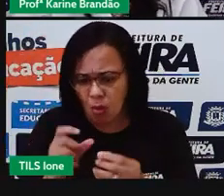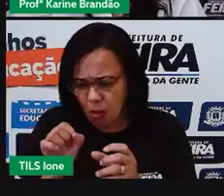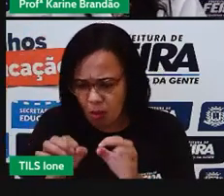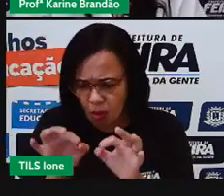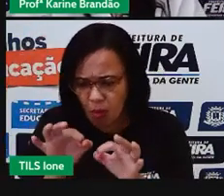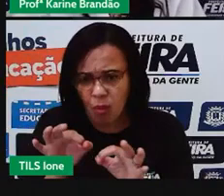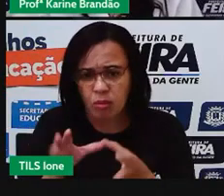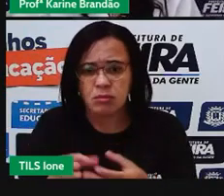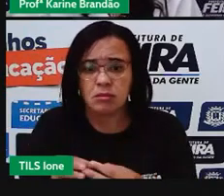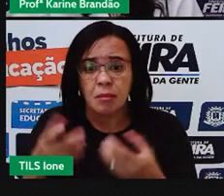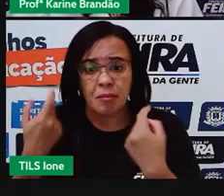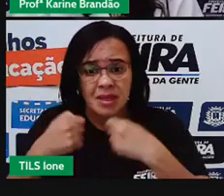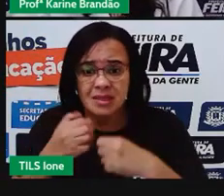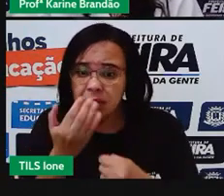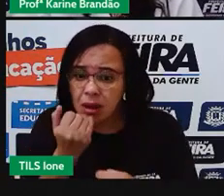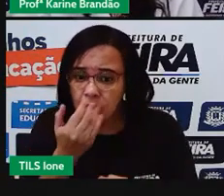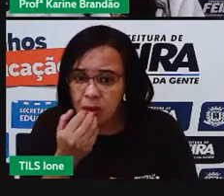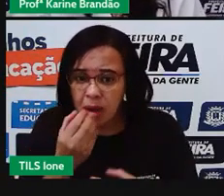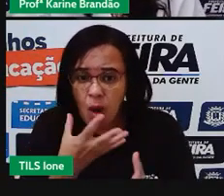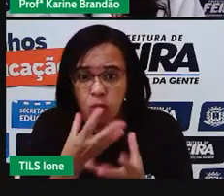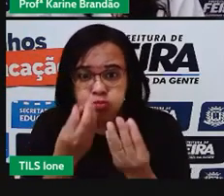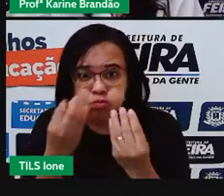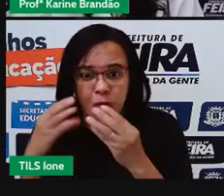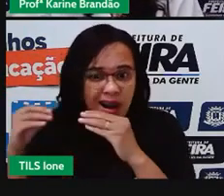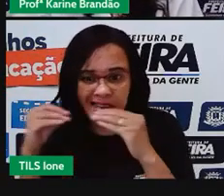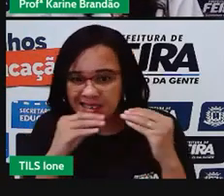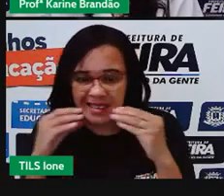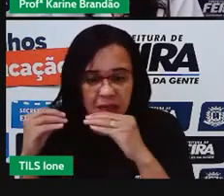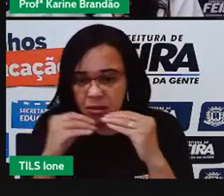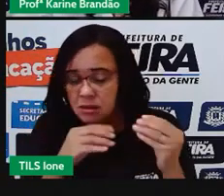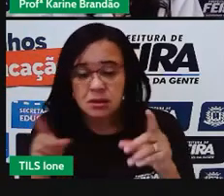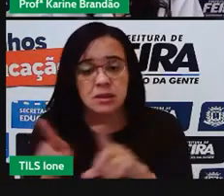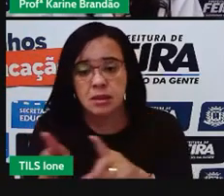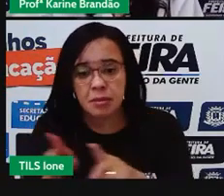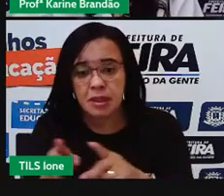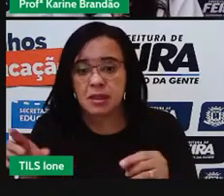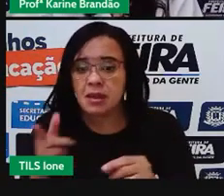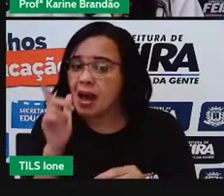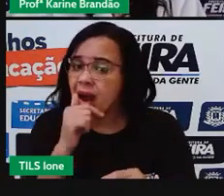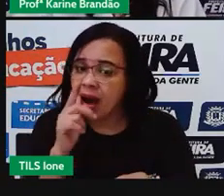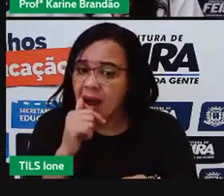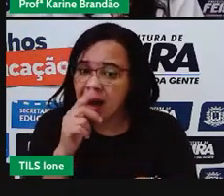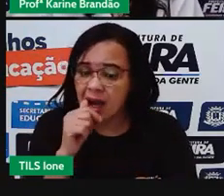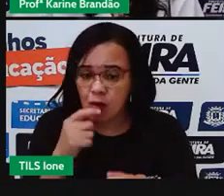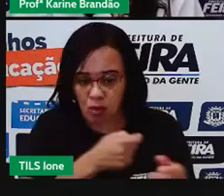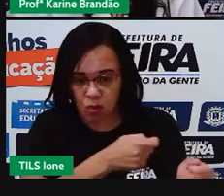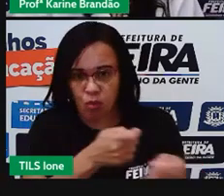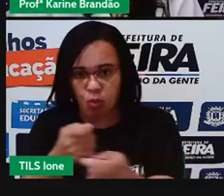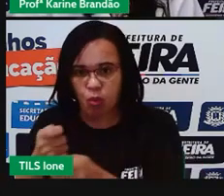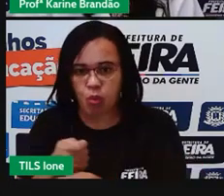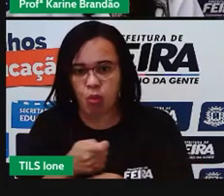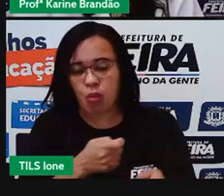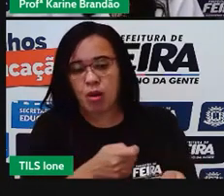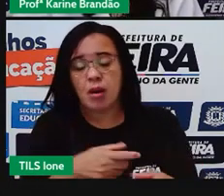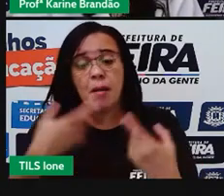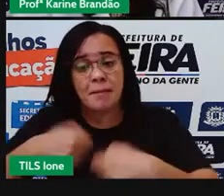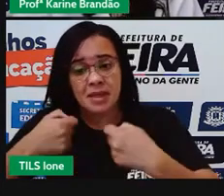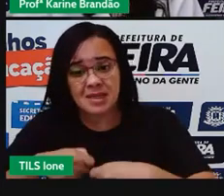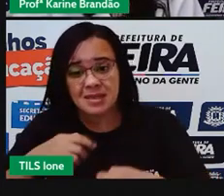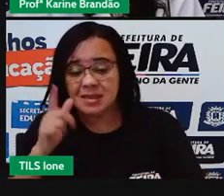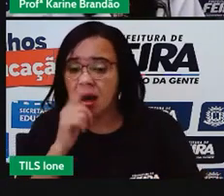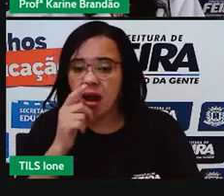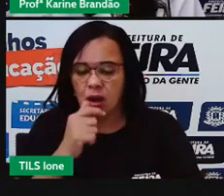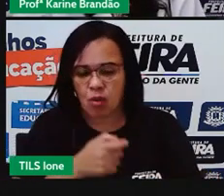necessários para alimentar esse boi, né? Quantos quilos de água são gastos nesse pasto? 7.200,